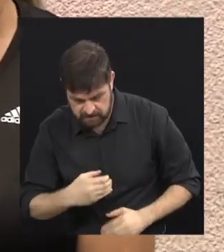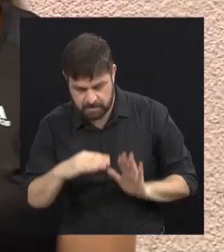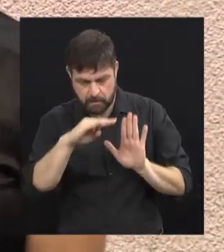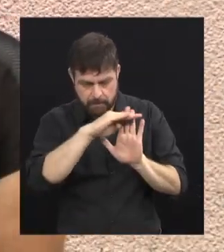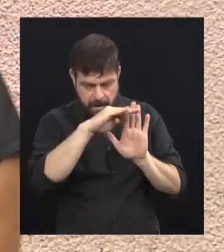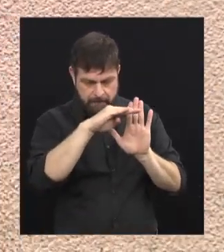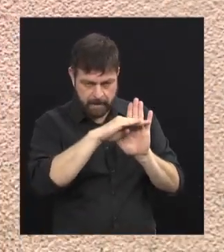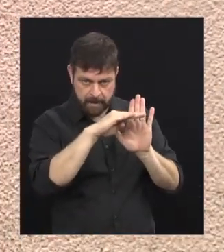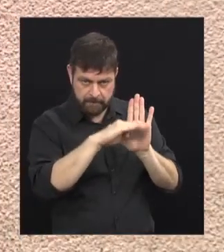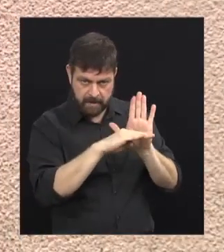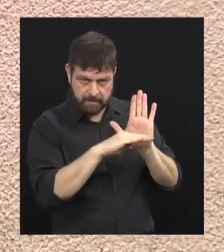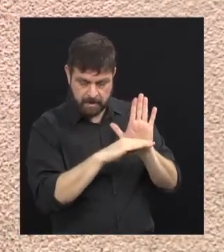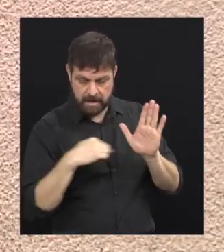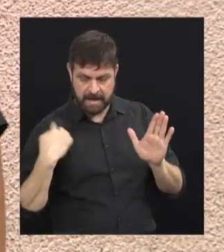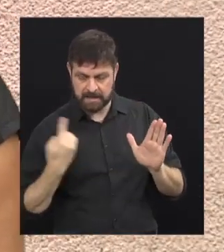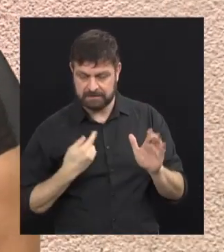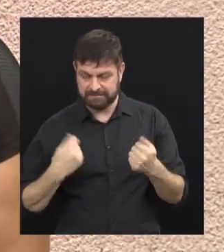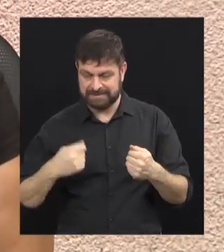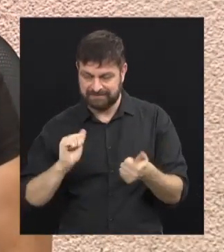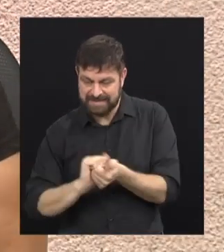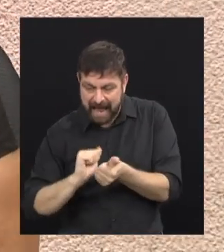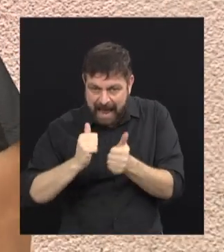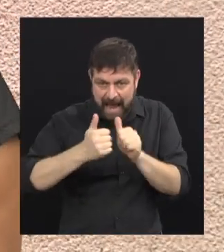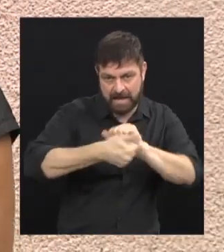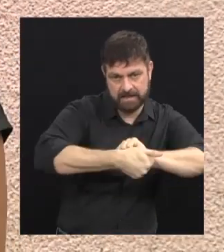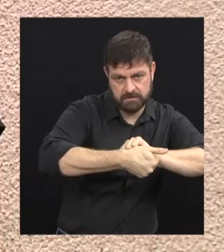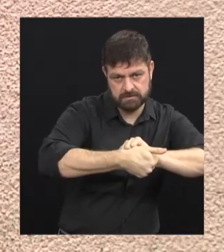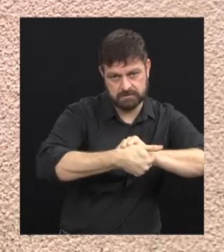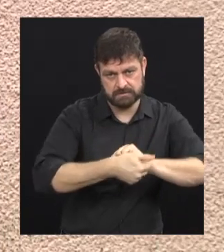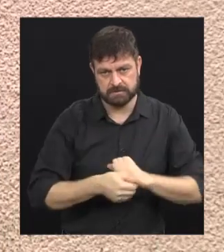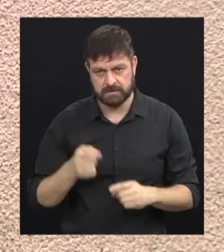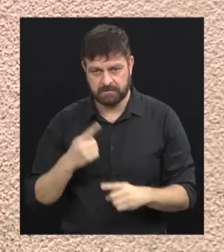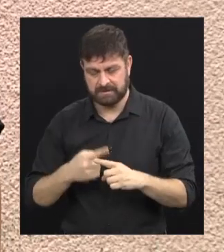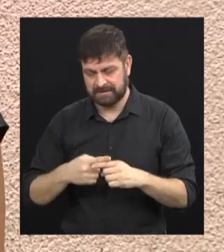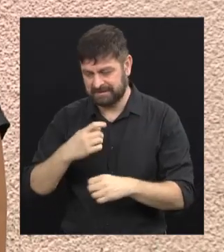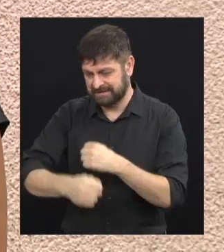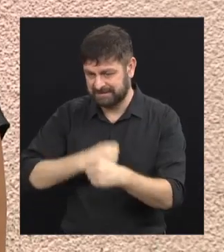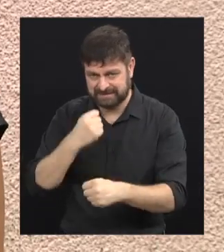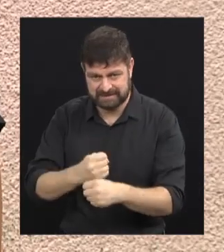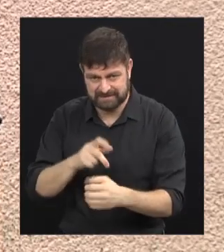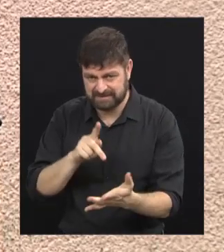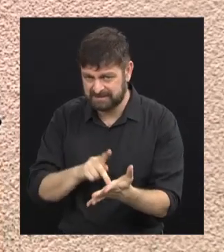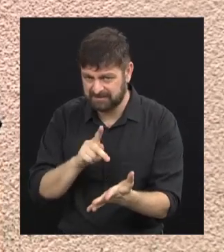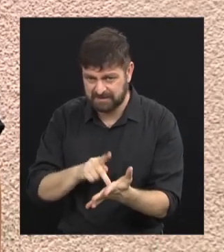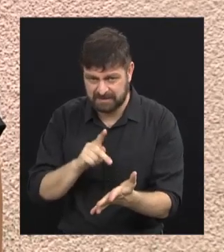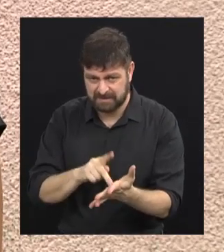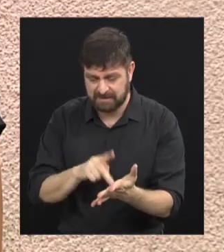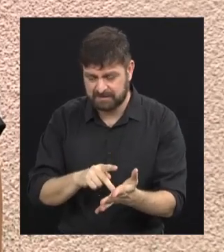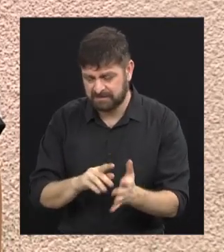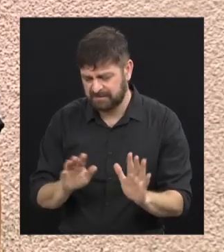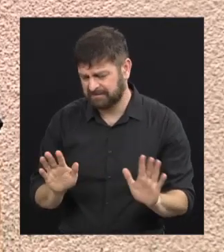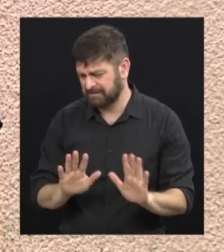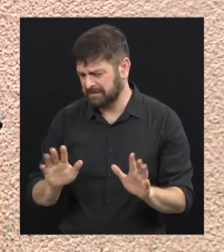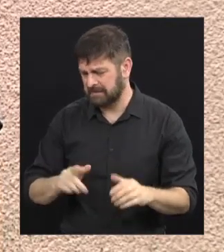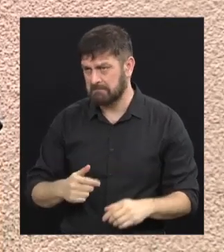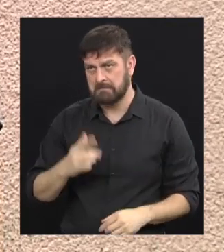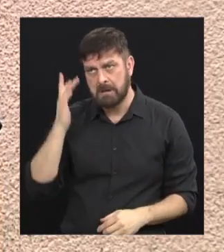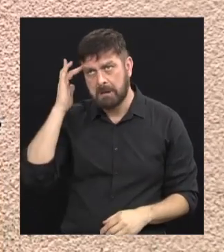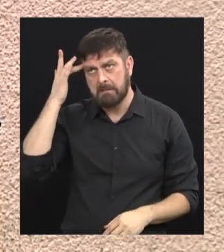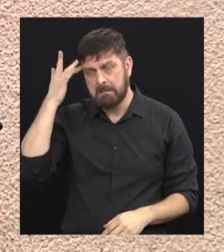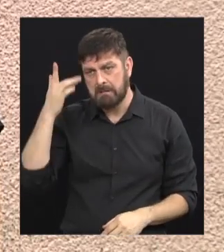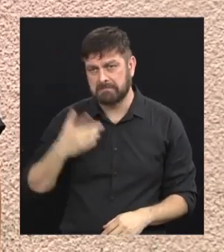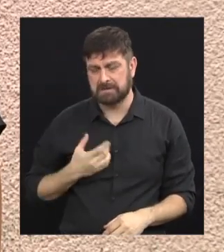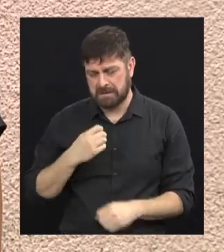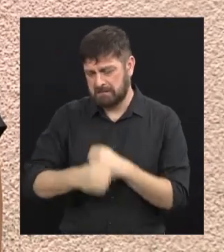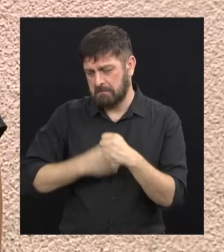a vai ter que fazer algumas adequações. Porque esse ano realmente, não que eu ache que tenha